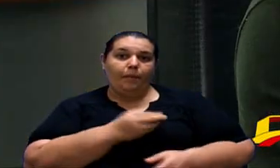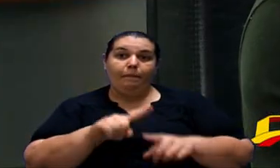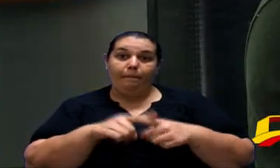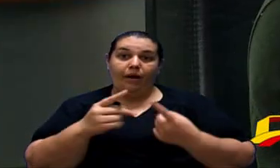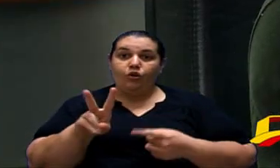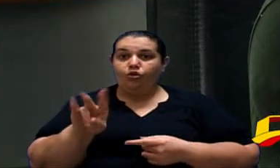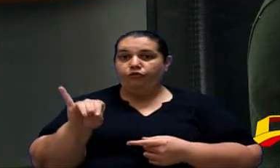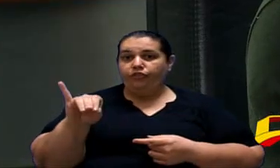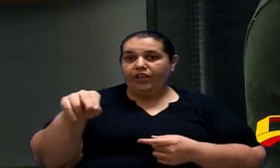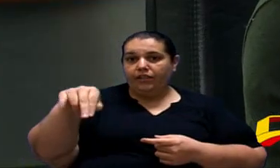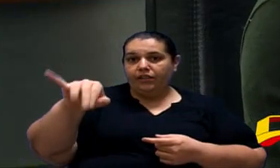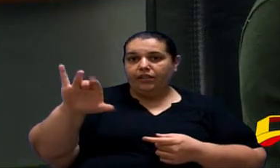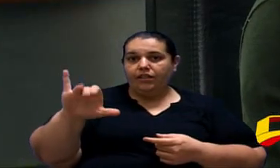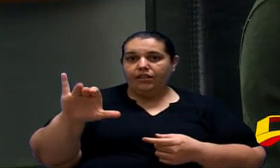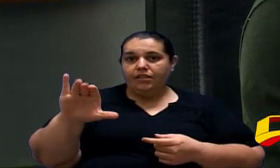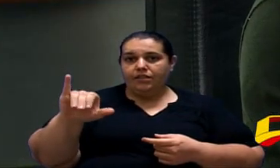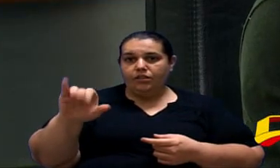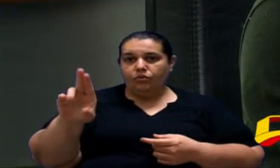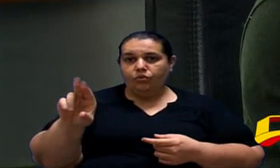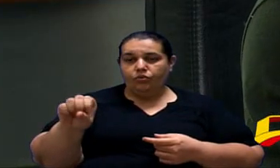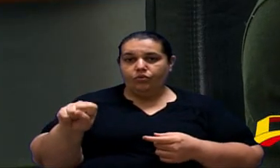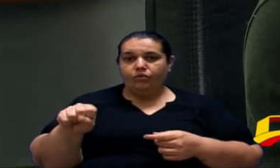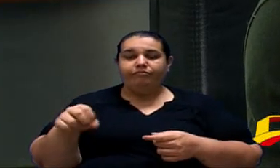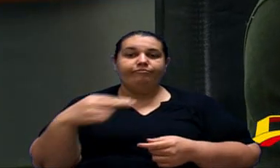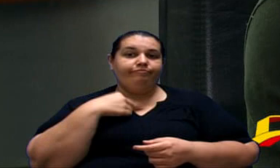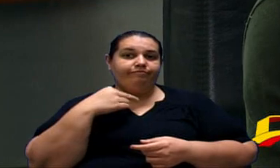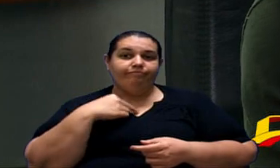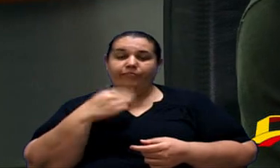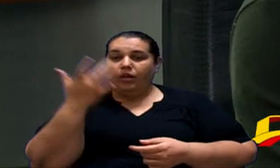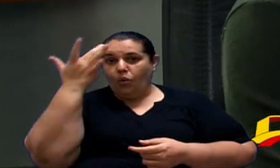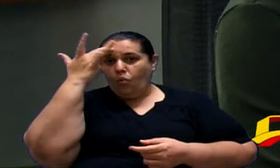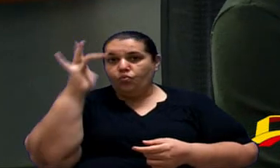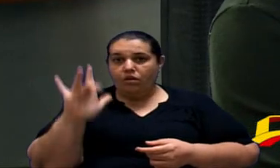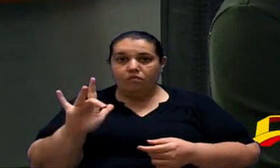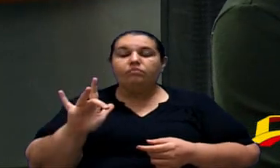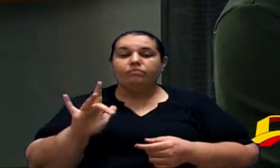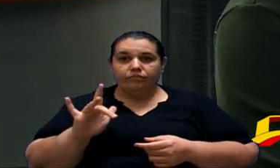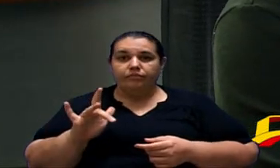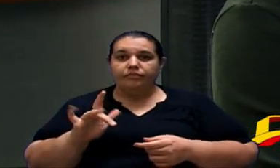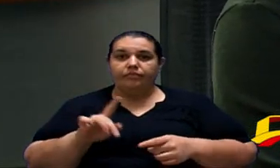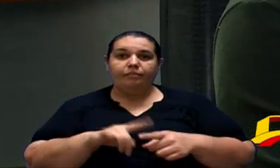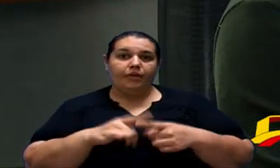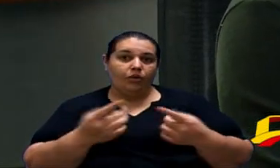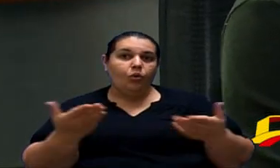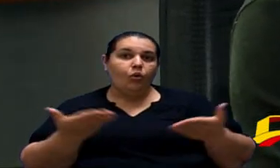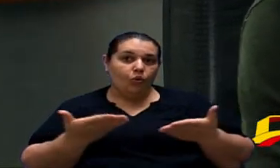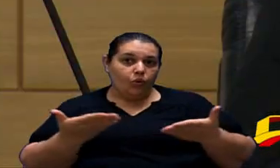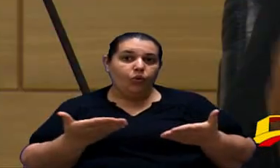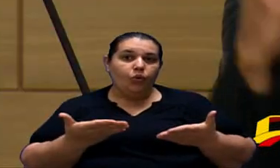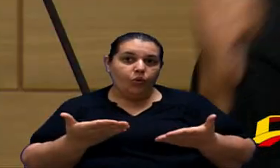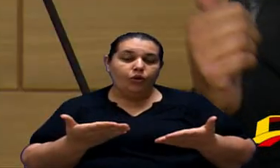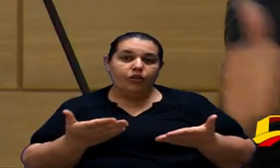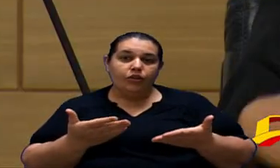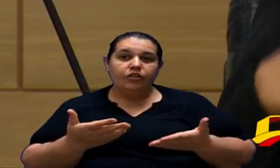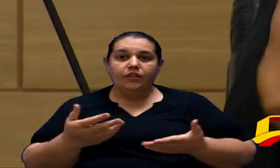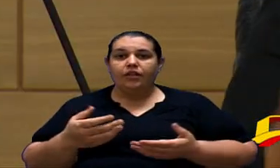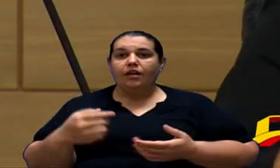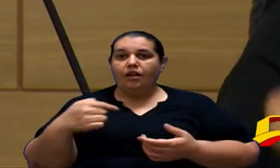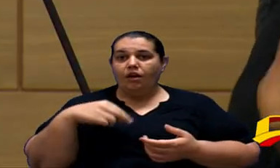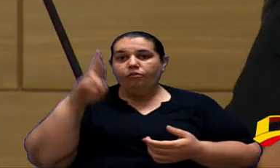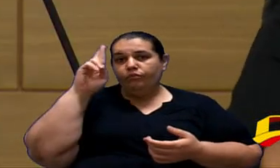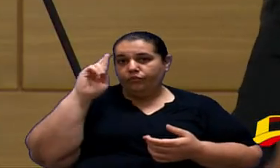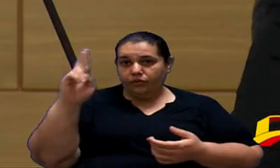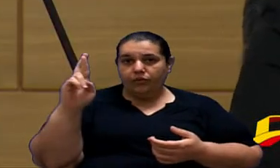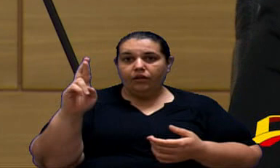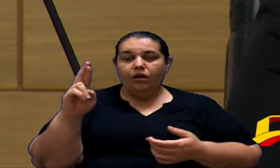essa justificativa mas o Vitão é que eu até presidi a audiência que foi quadrimestral e por isso